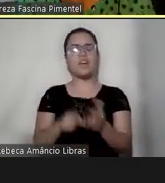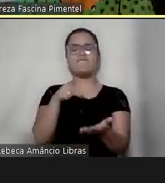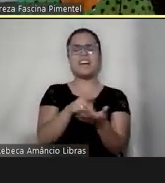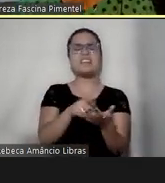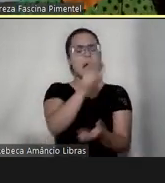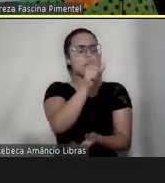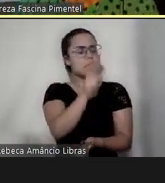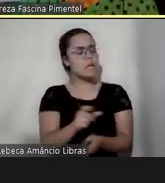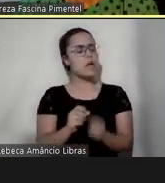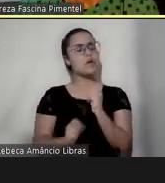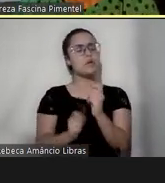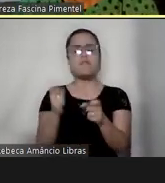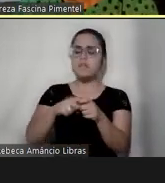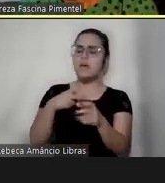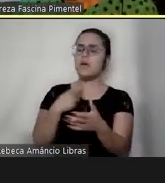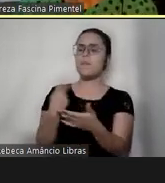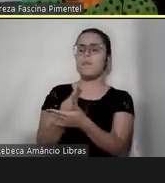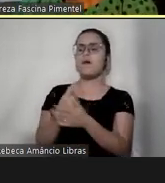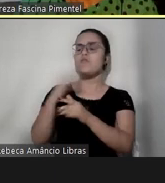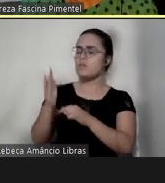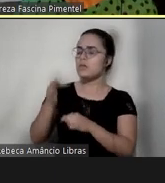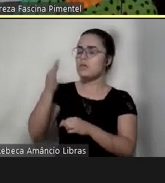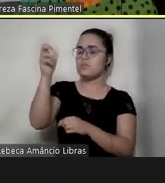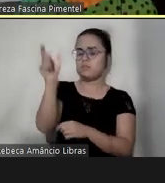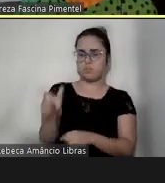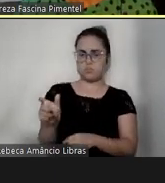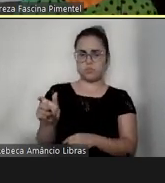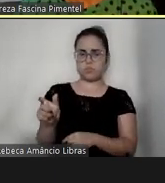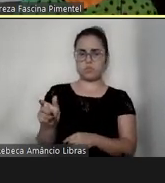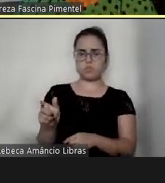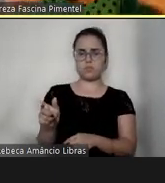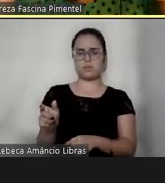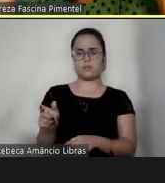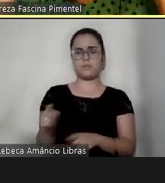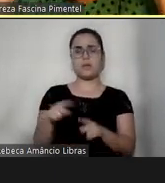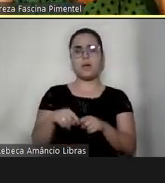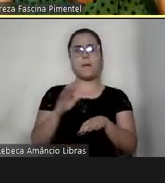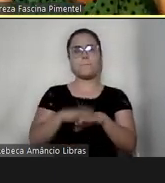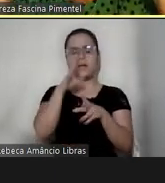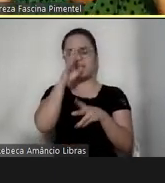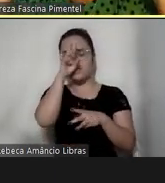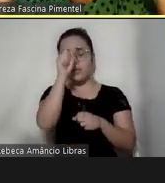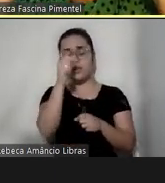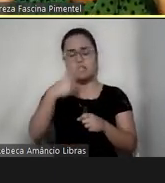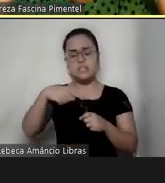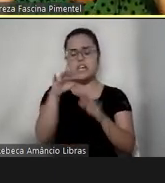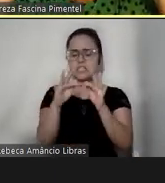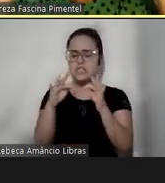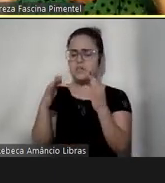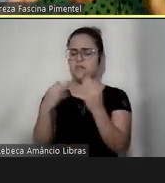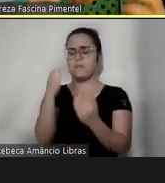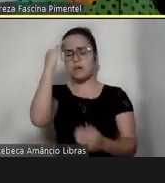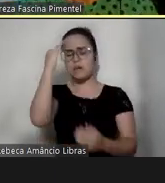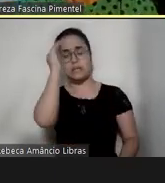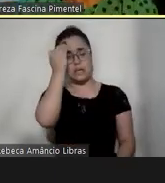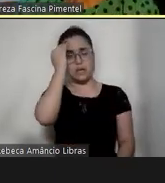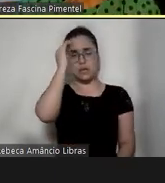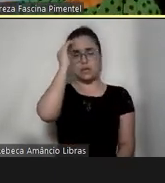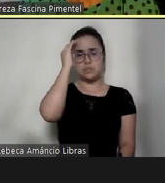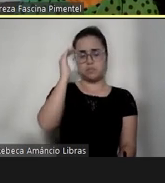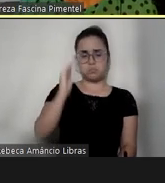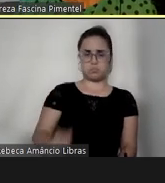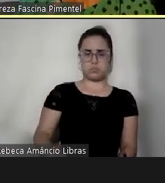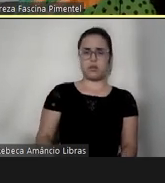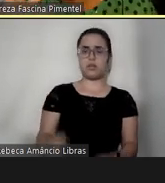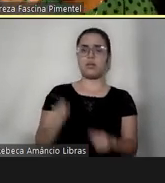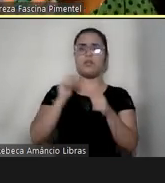isso que eu queria deixar assim mais forte pra vocês. Que essa parentalidade consciente faça